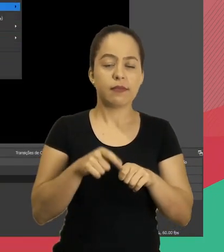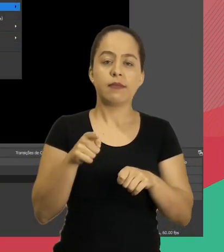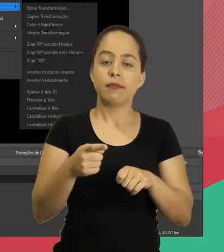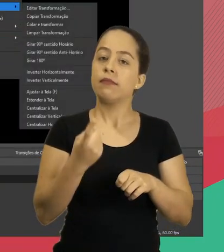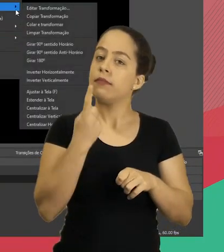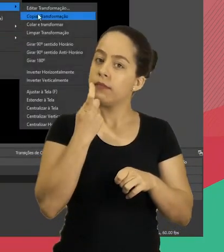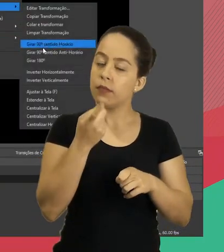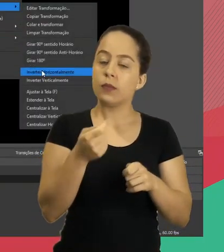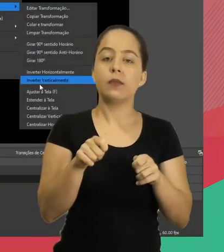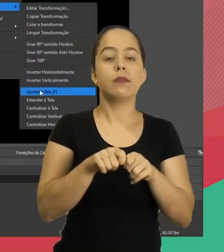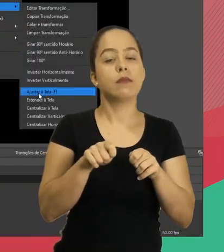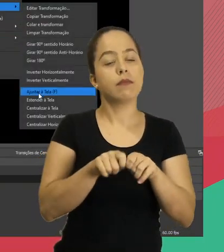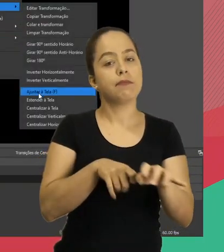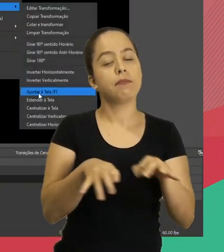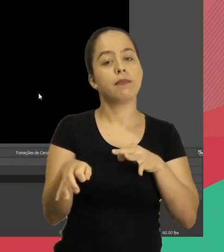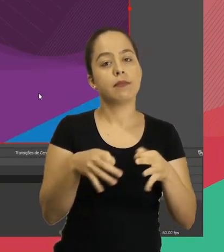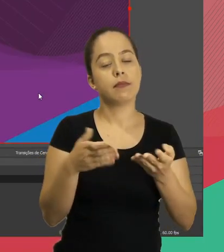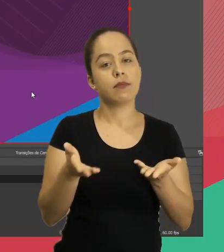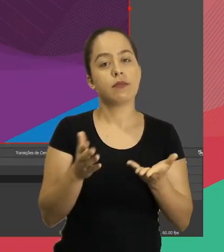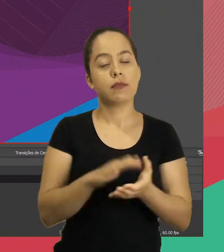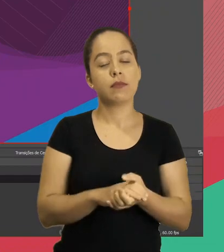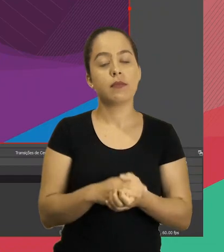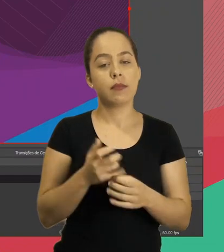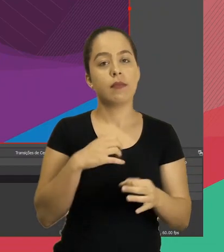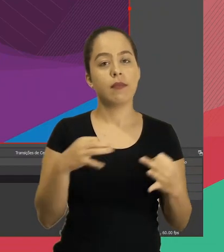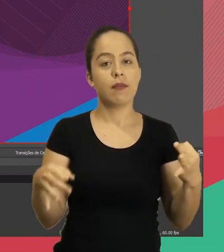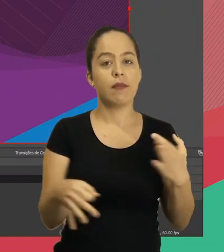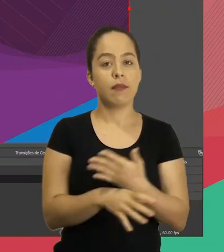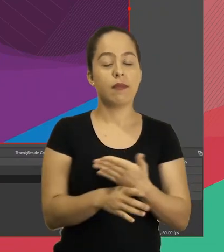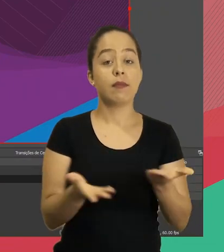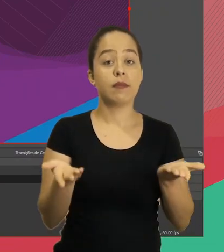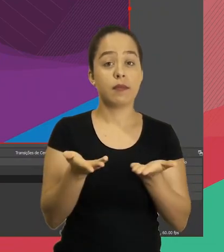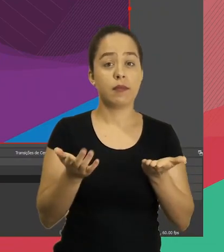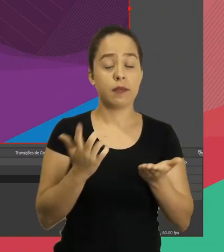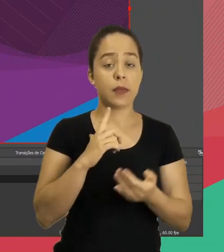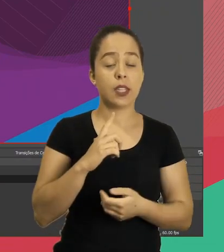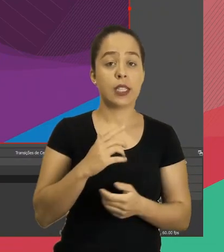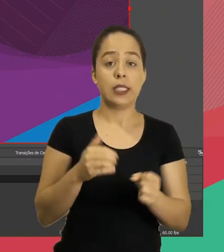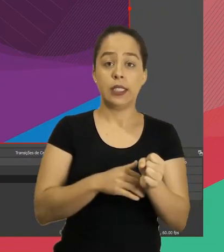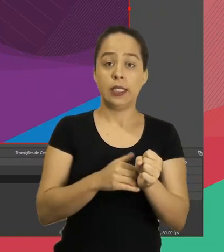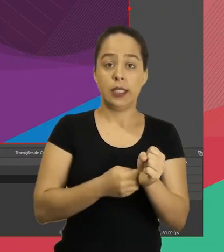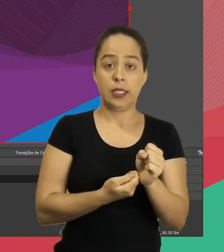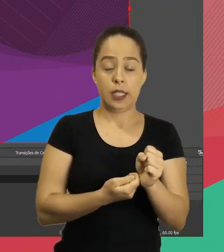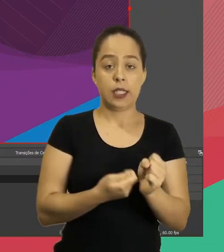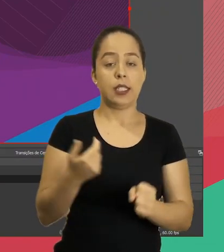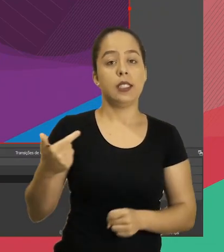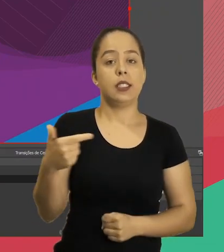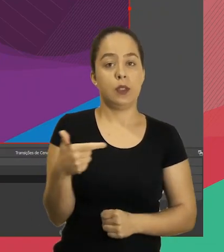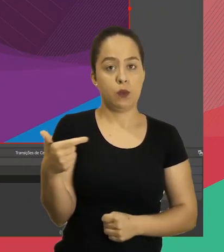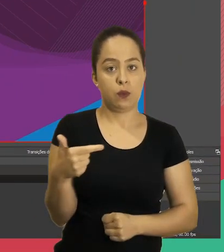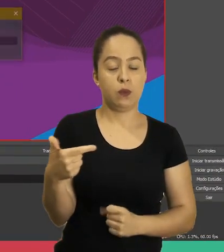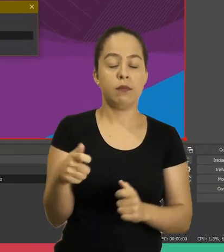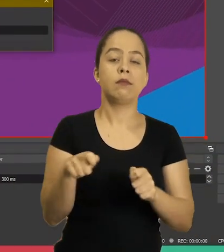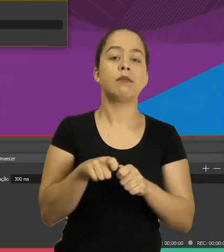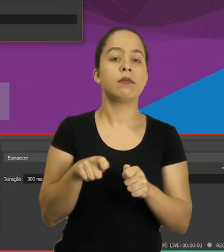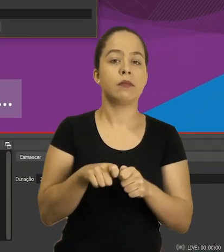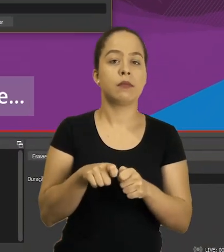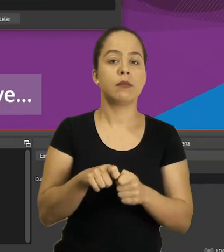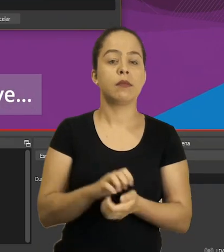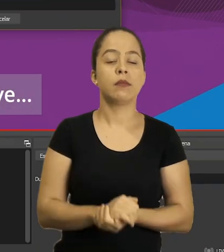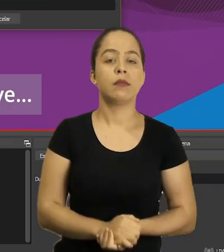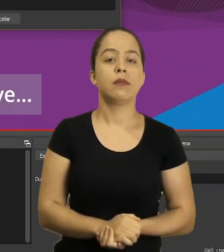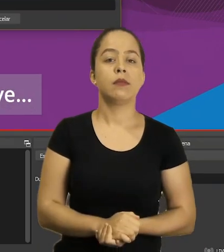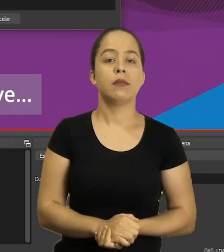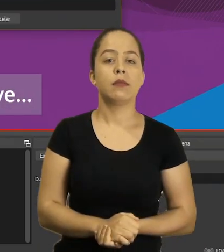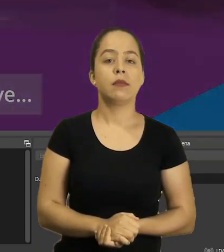Aqui eu vou fazer novamente aqui, ajustar a tela. E isso aqui está pronto. Agora eu vou criar a segunda cena.